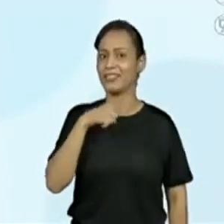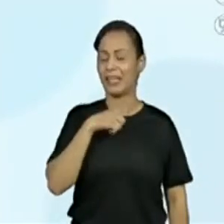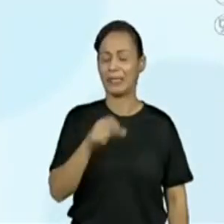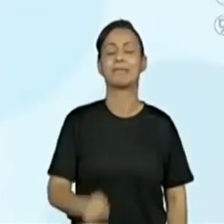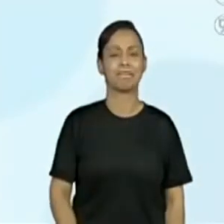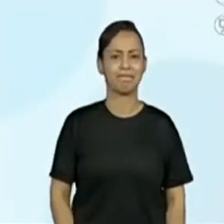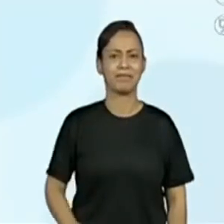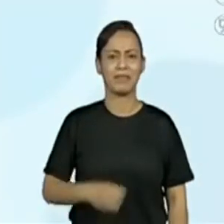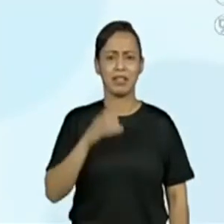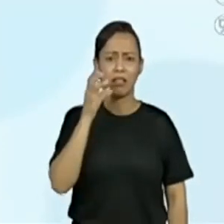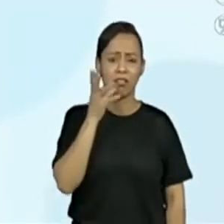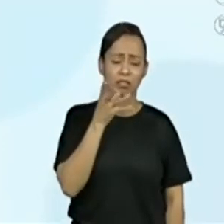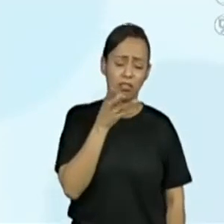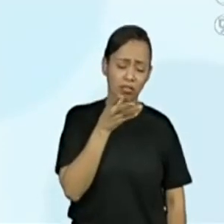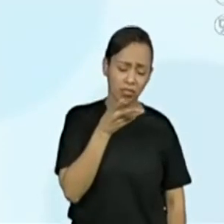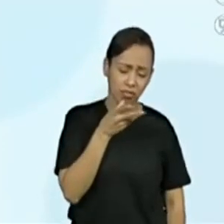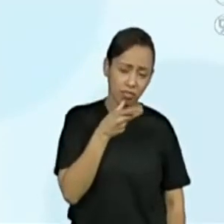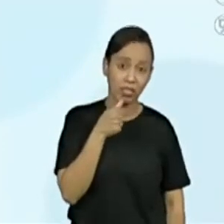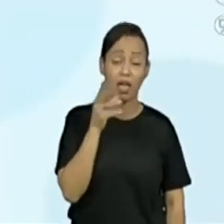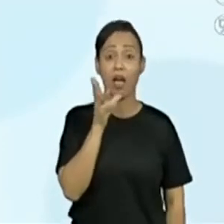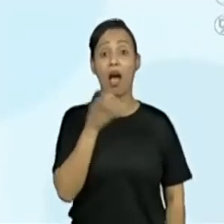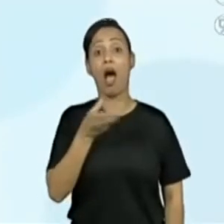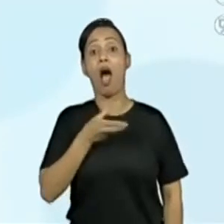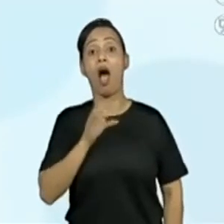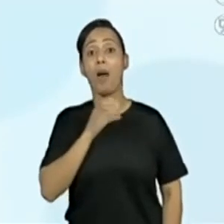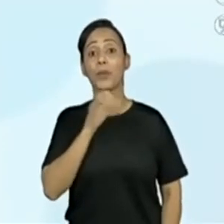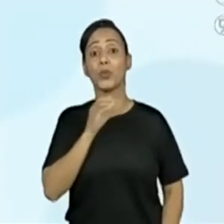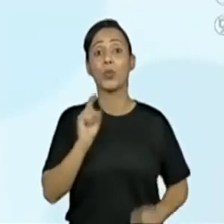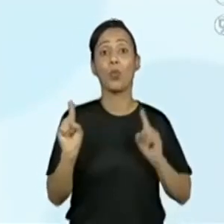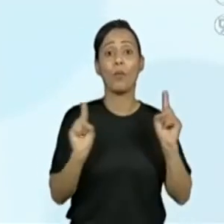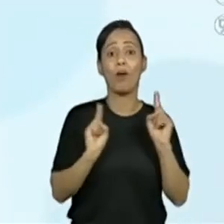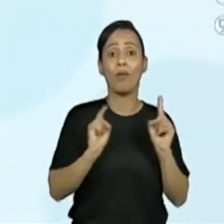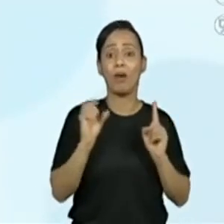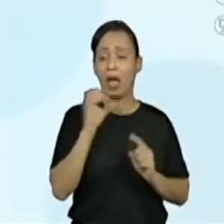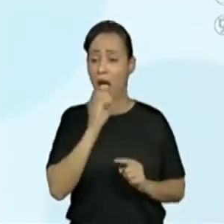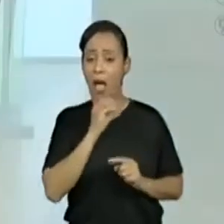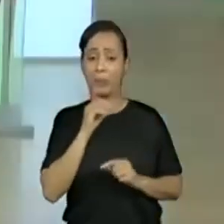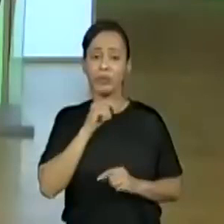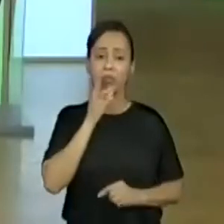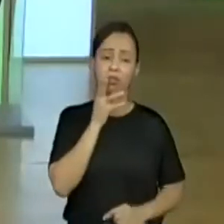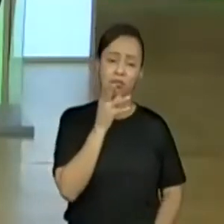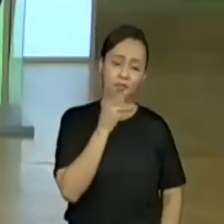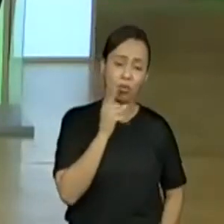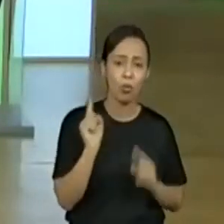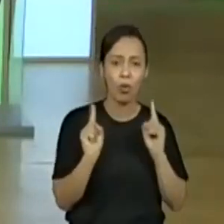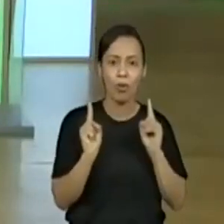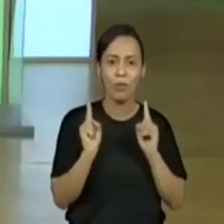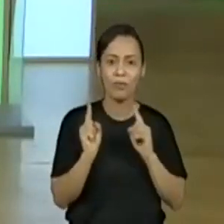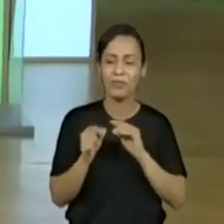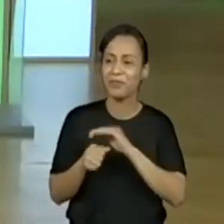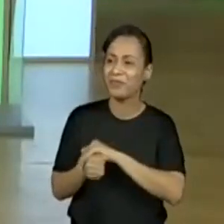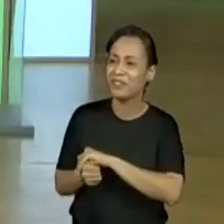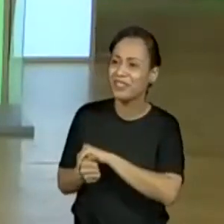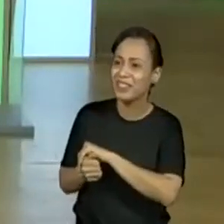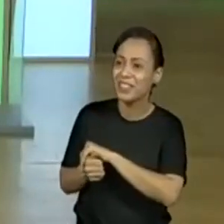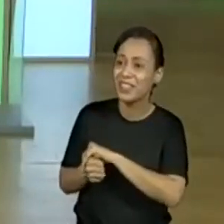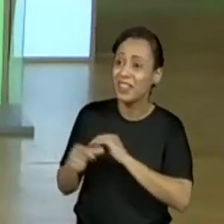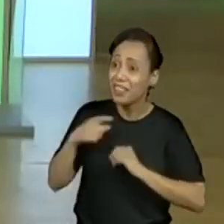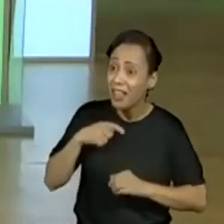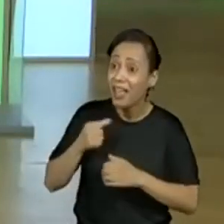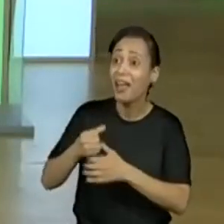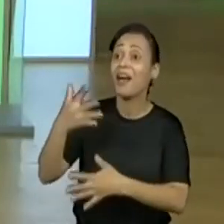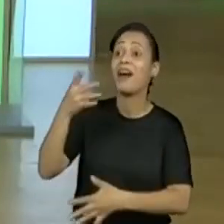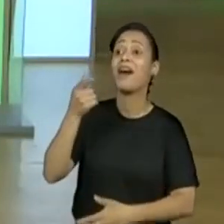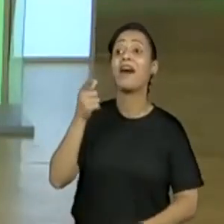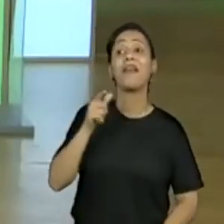veloz? Menos veloz? Olha, se não me engano, foi a proana que falou ali que ela tem o jabuti e ele nem sempre